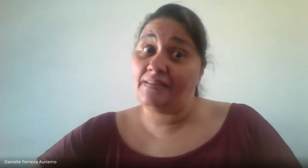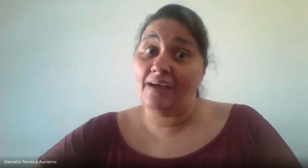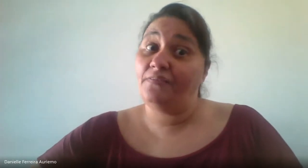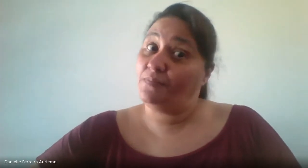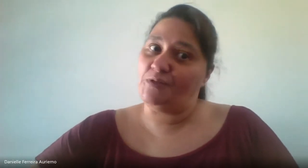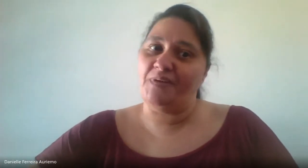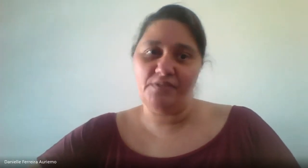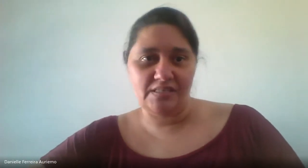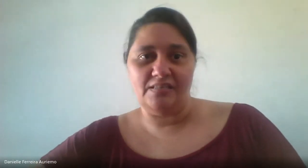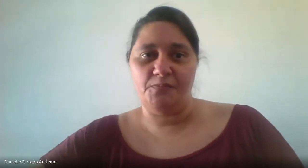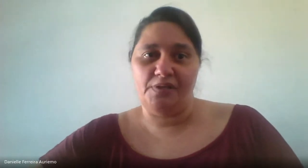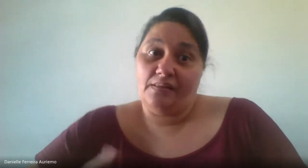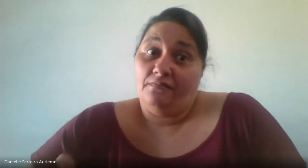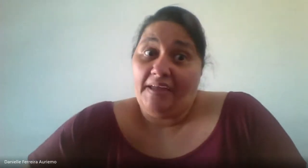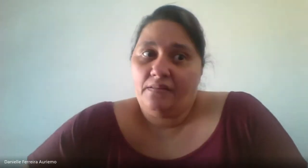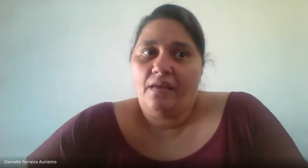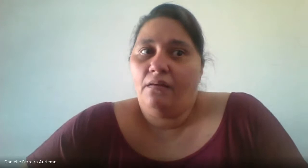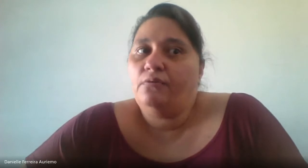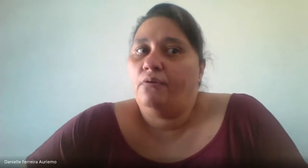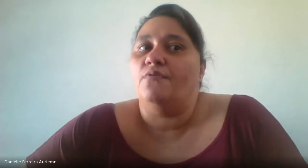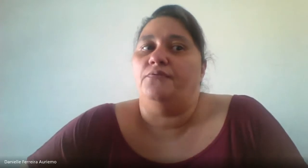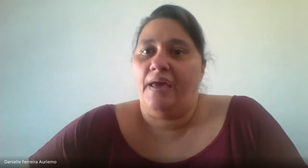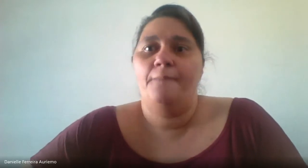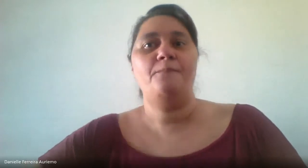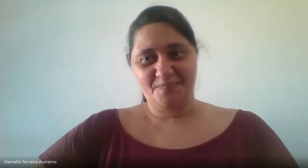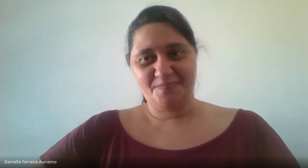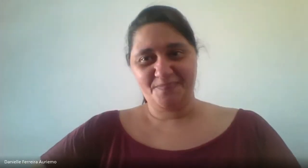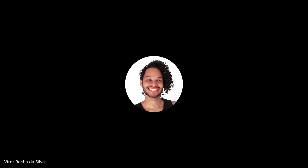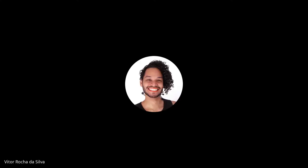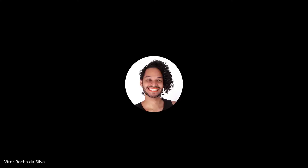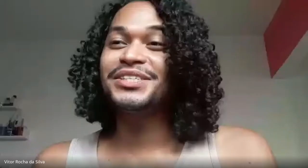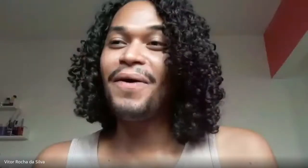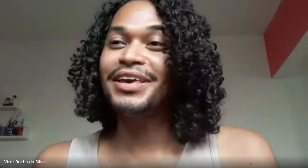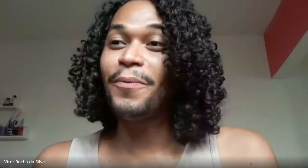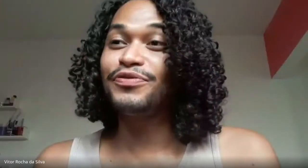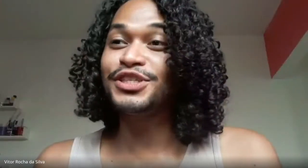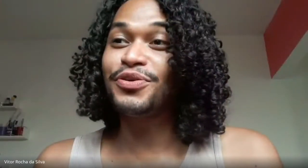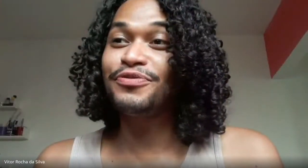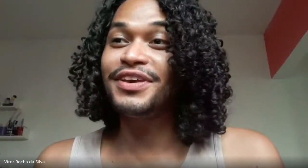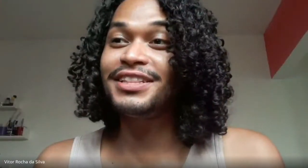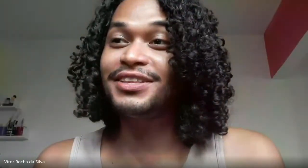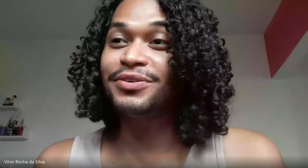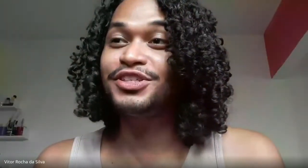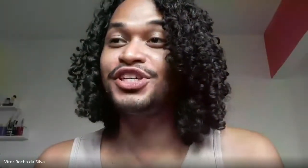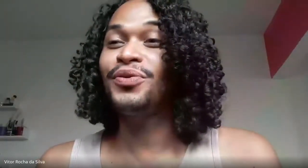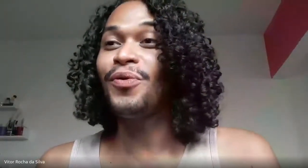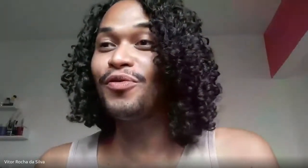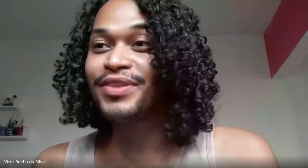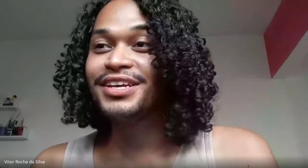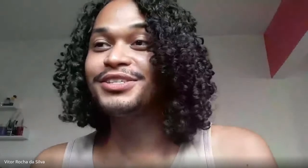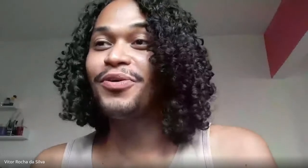apresentar novamente para vocês, porque vai que tenha um ano novo, né? Oi, pessoal! Aqui é o professor Vitor de